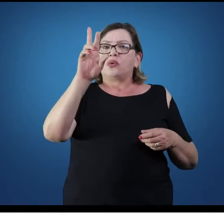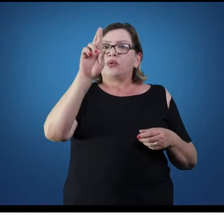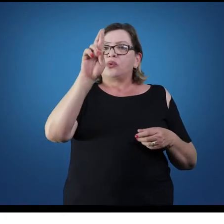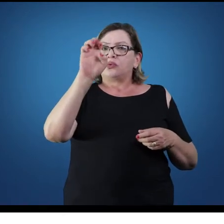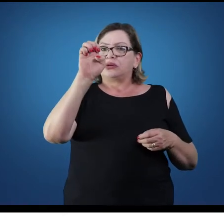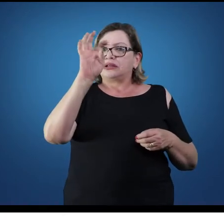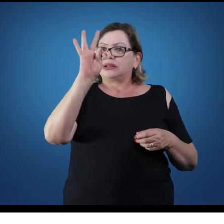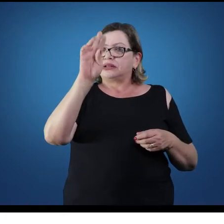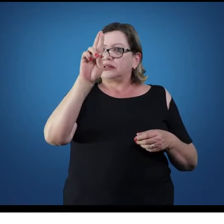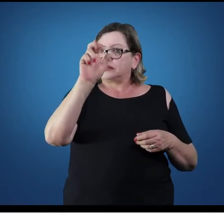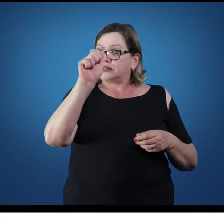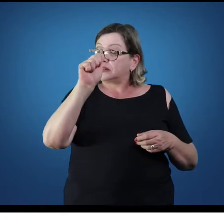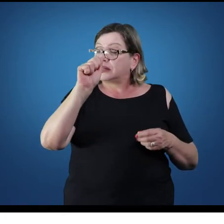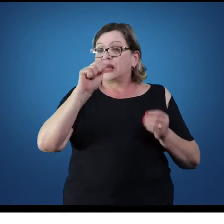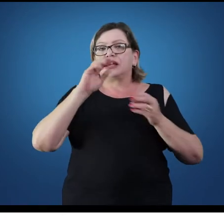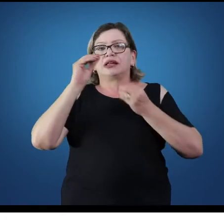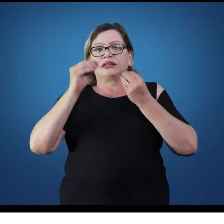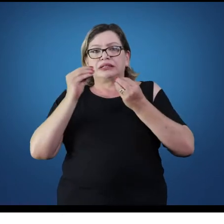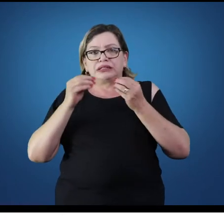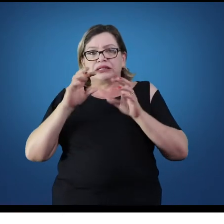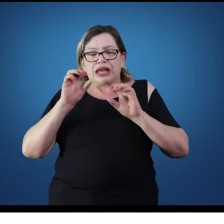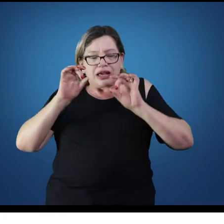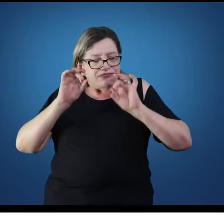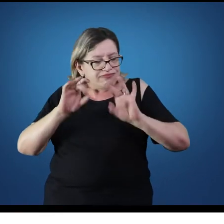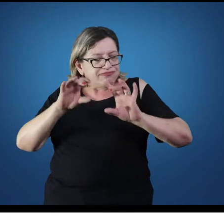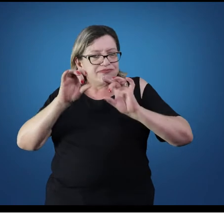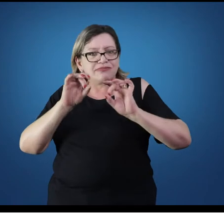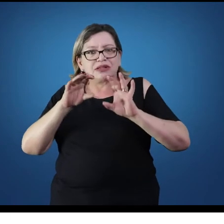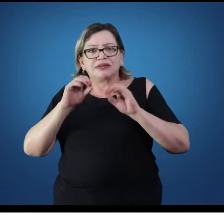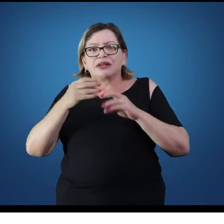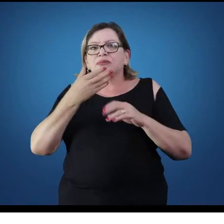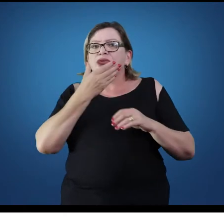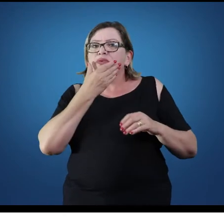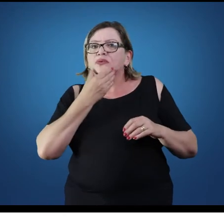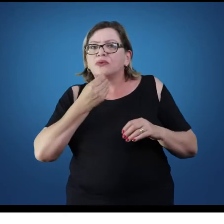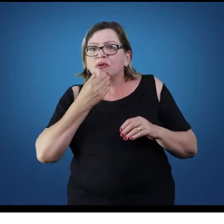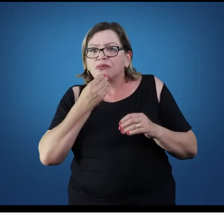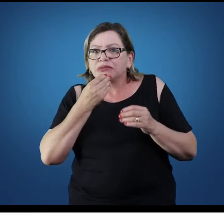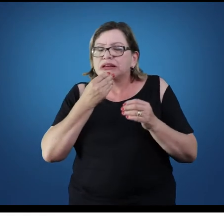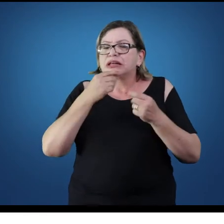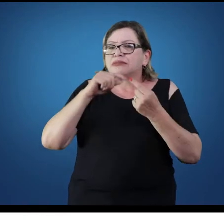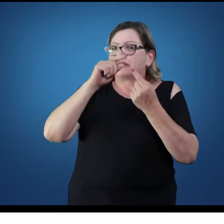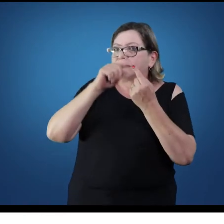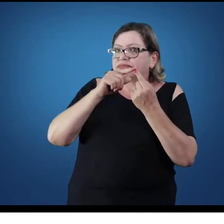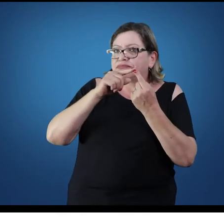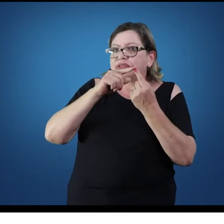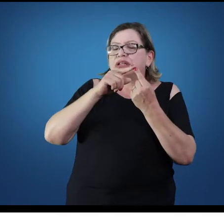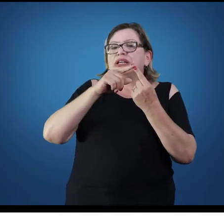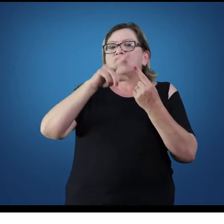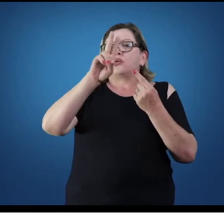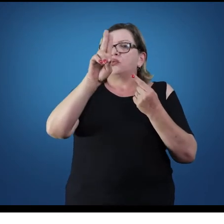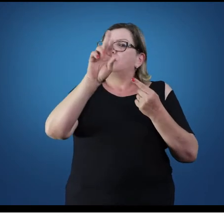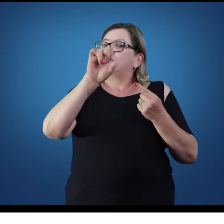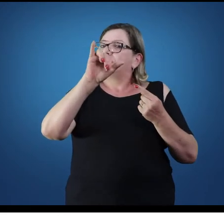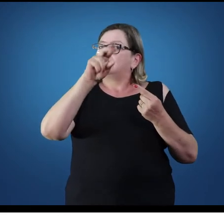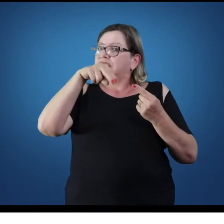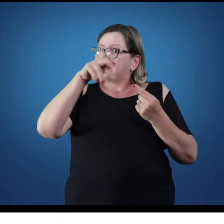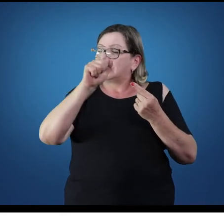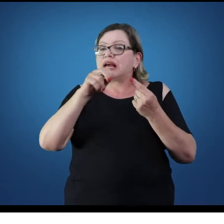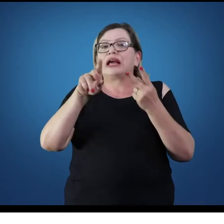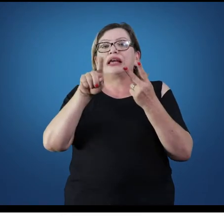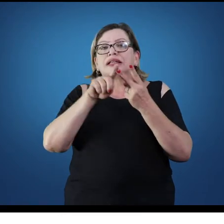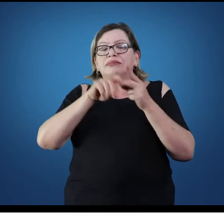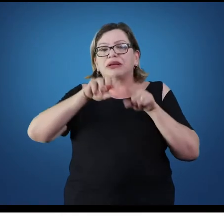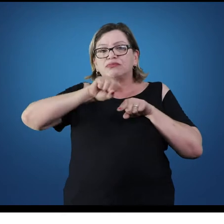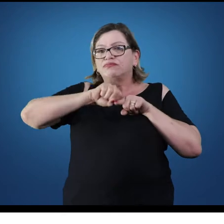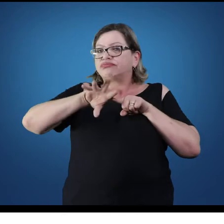um órgão específico no caso do homem, tanto para a excreção da urina como para a